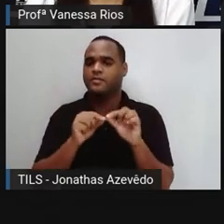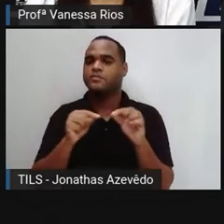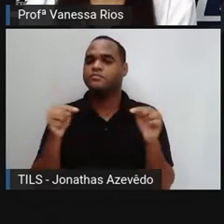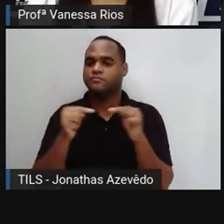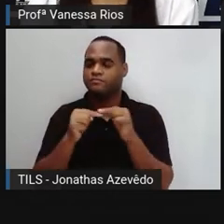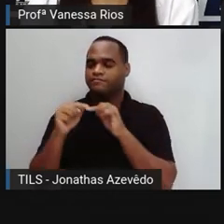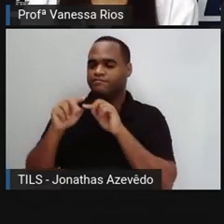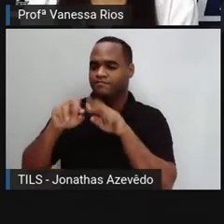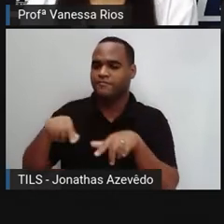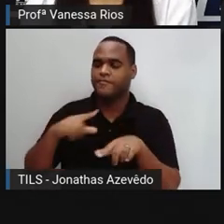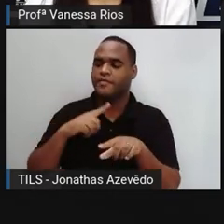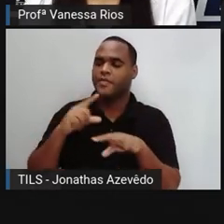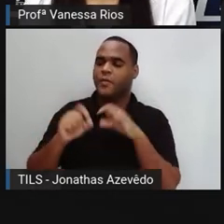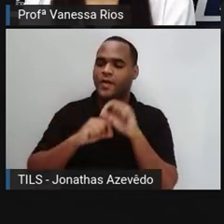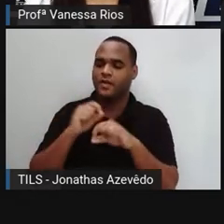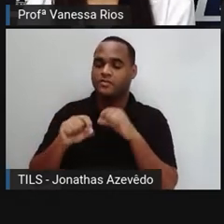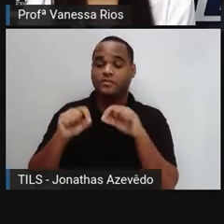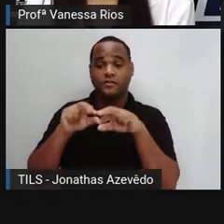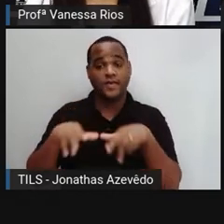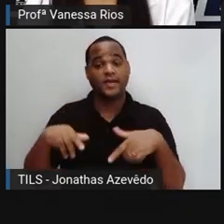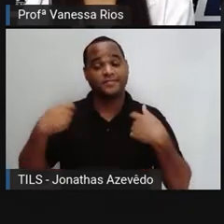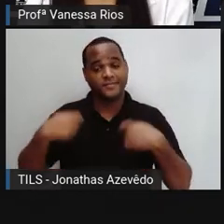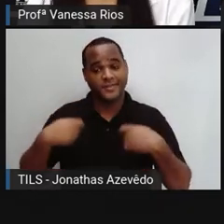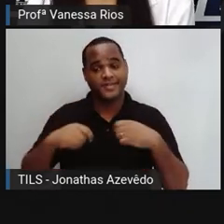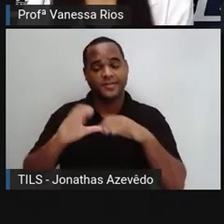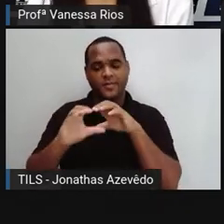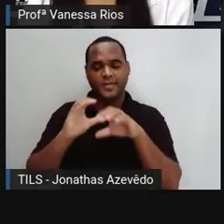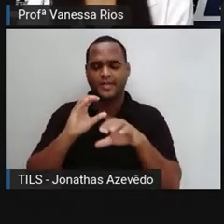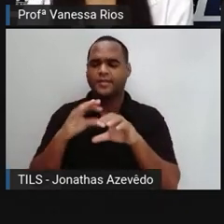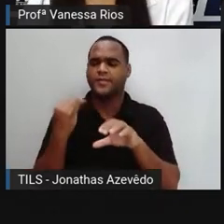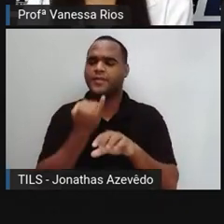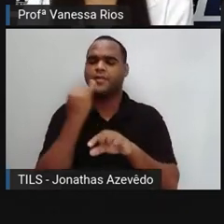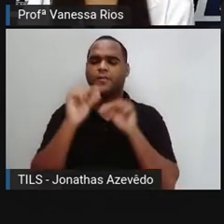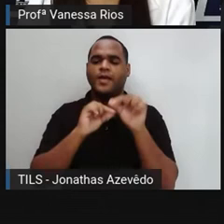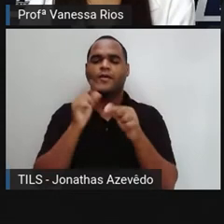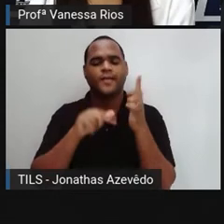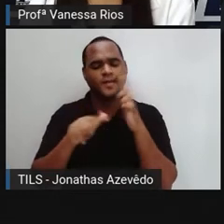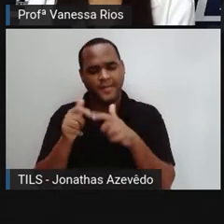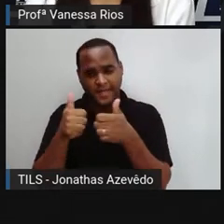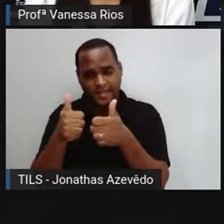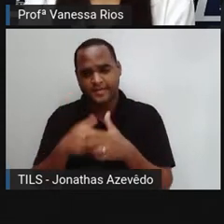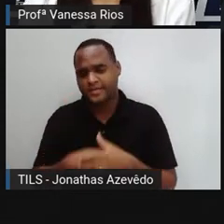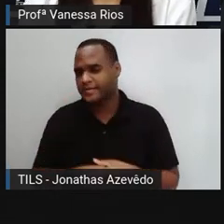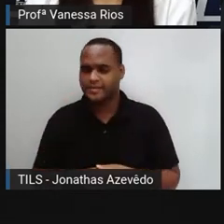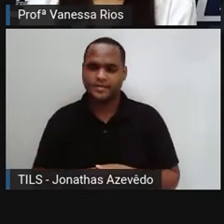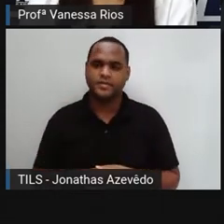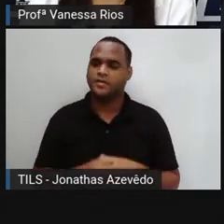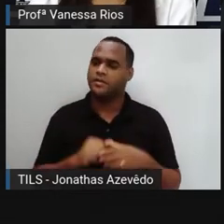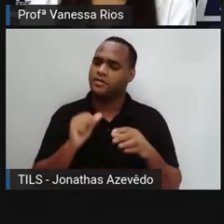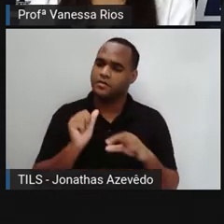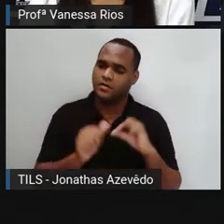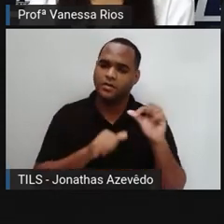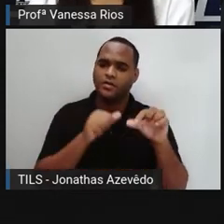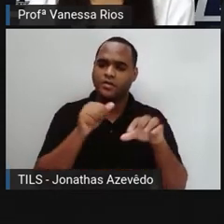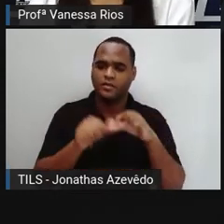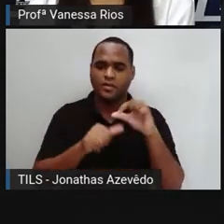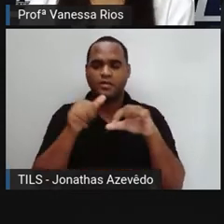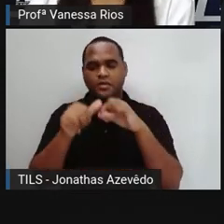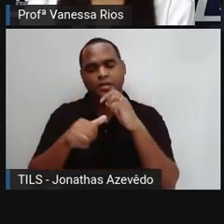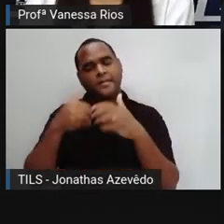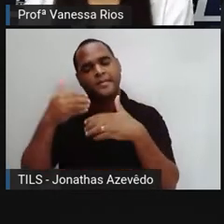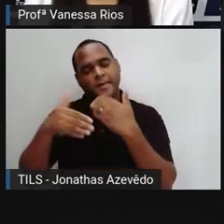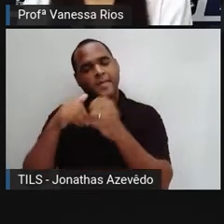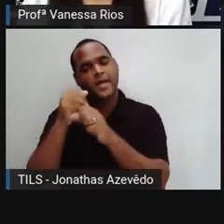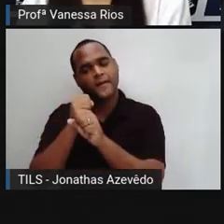é imprescindível que as necessidades de comunicação, elas sejam atendidas, e elas vão mudando com o passar do tempo.